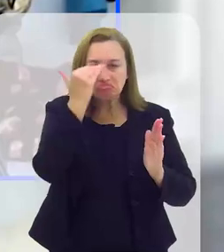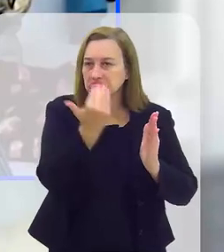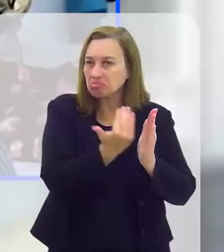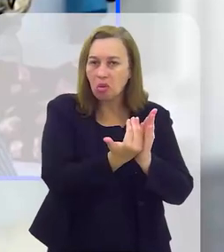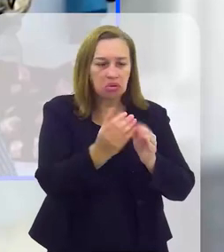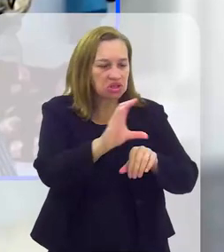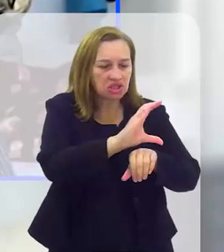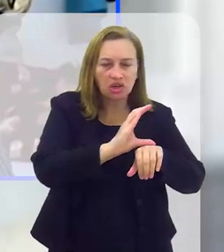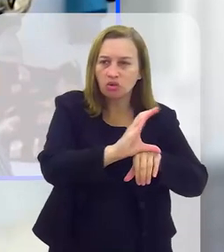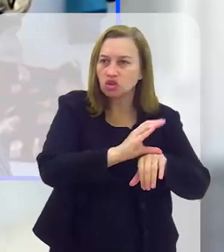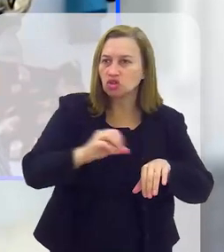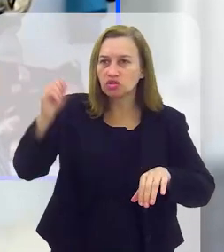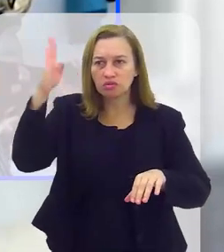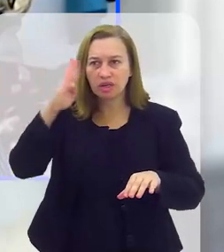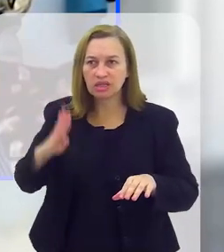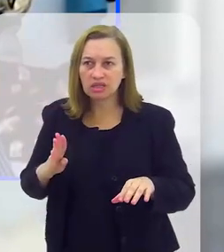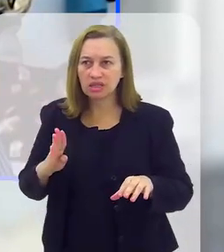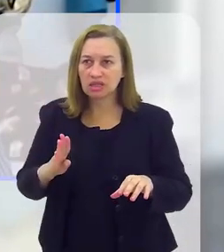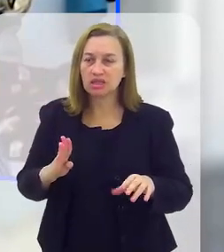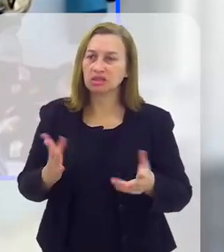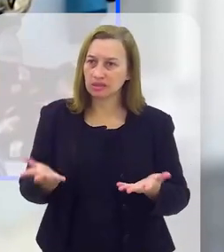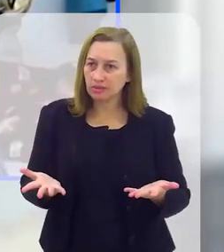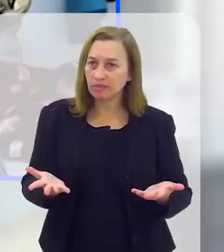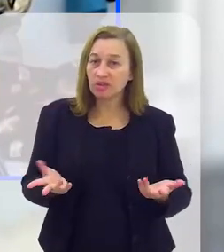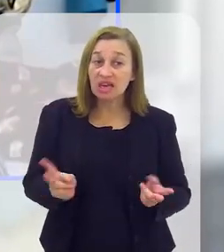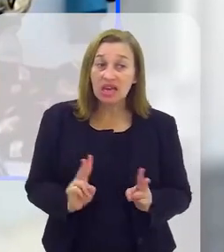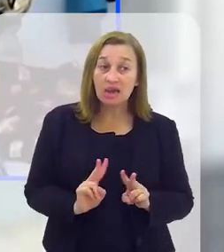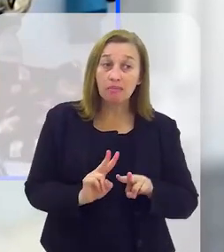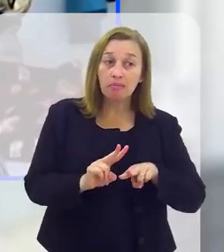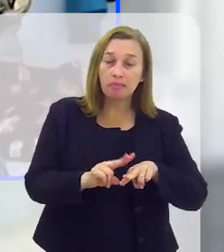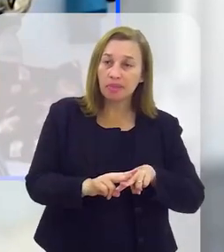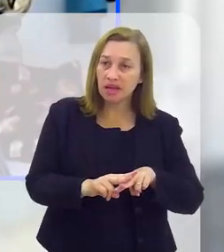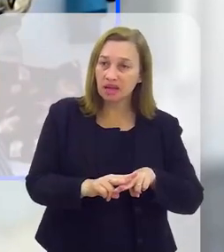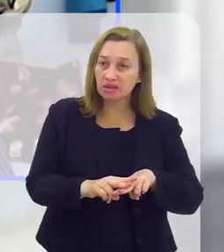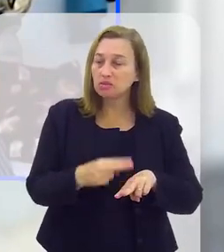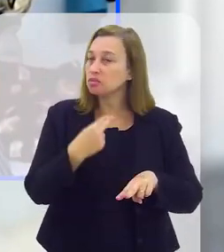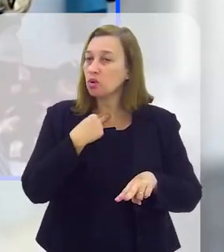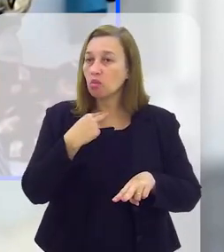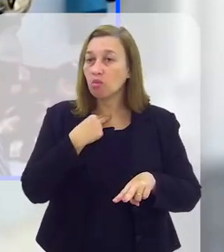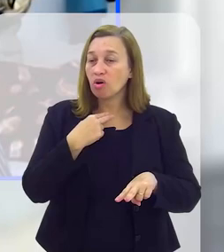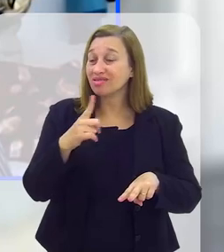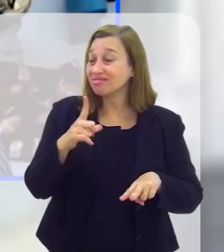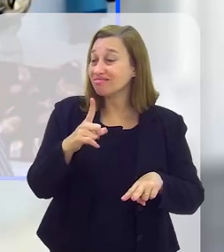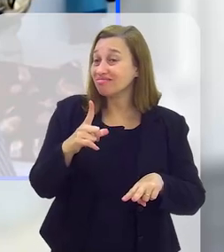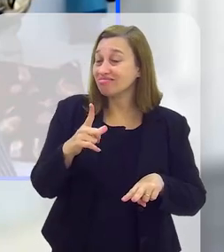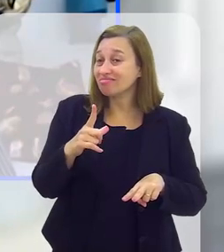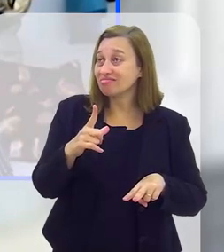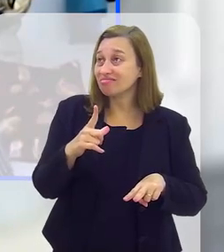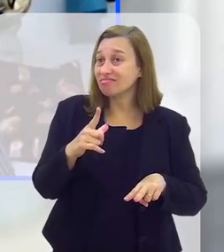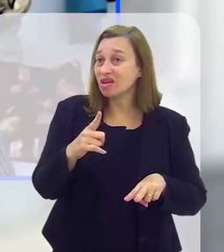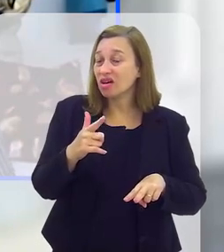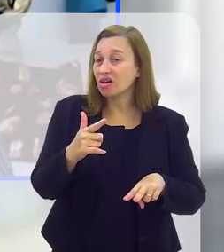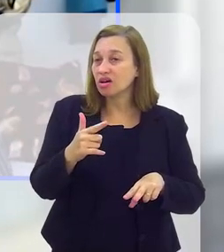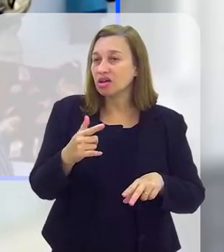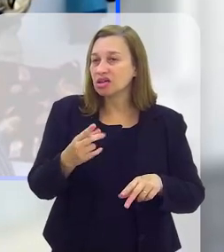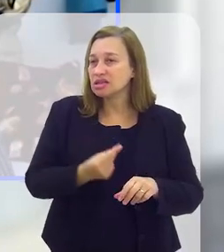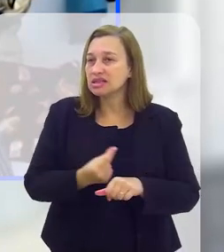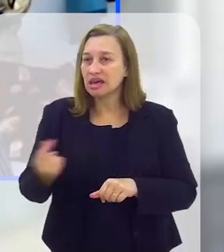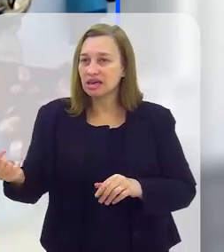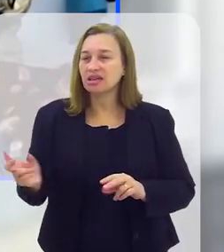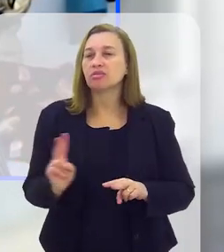serem privados da sua dignidade. E isso, meu caro Vicente, a gente vê vibrando